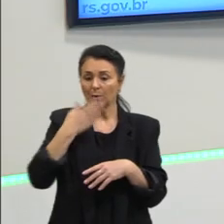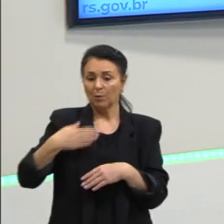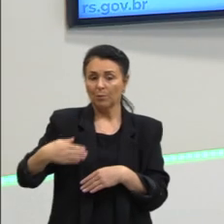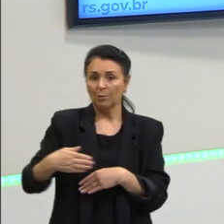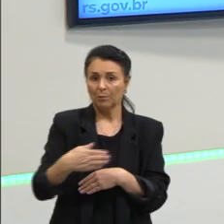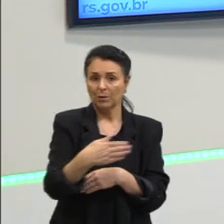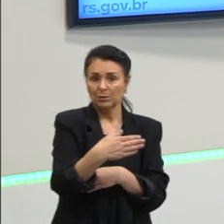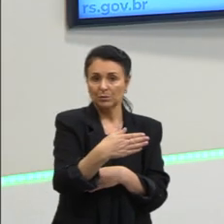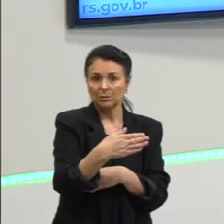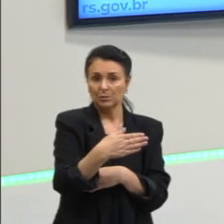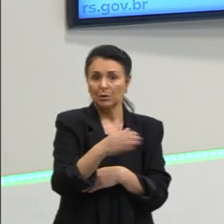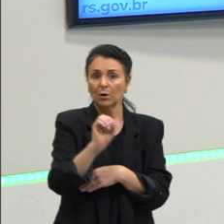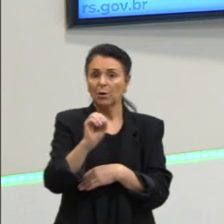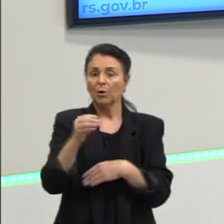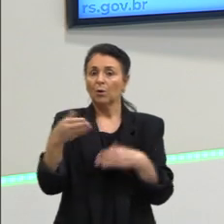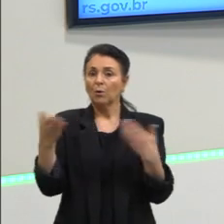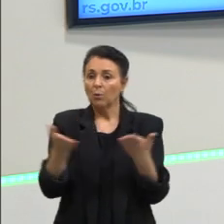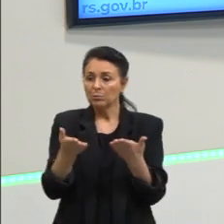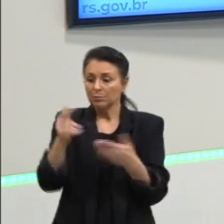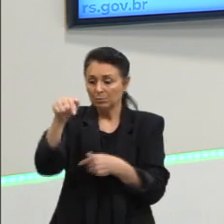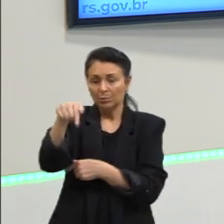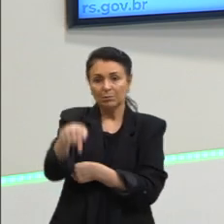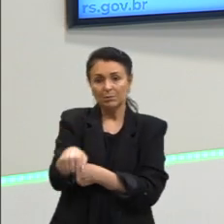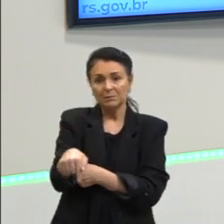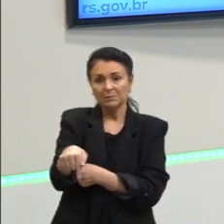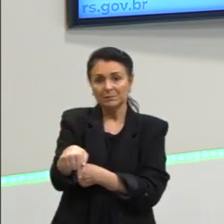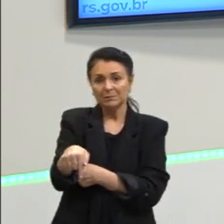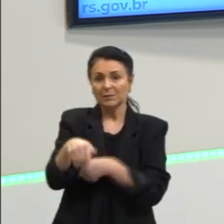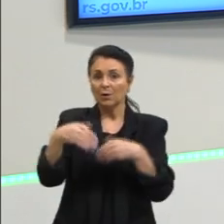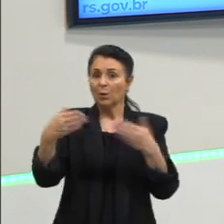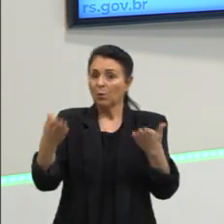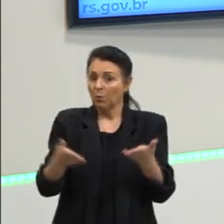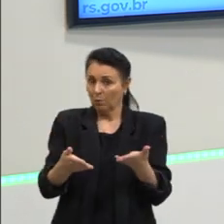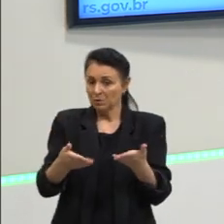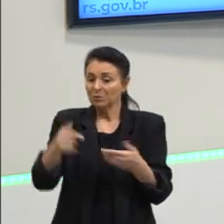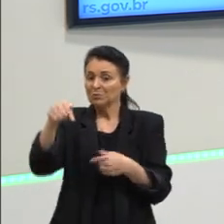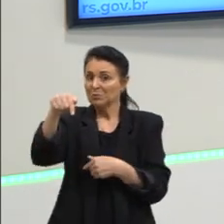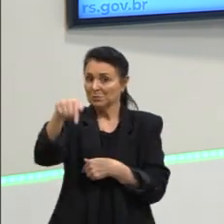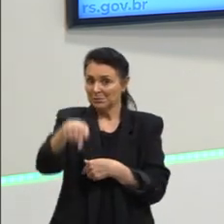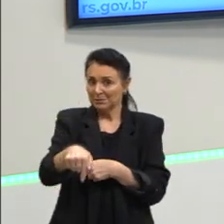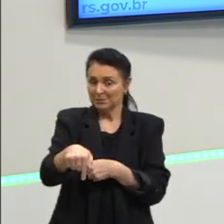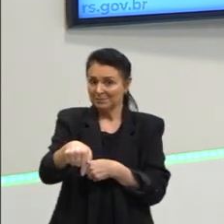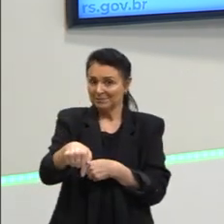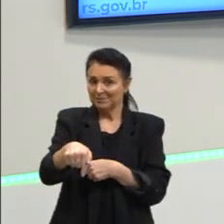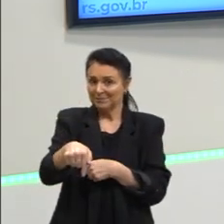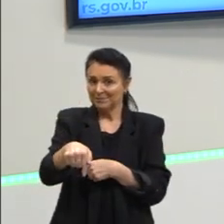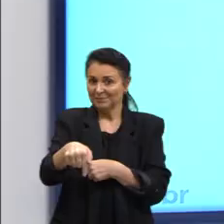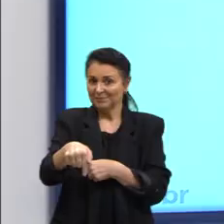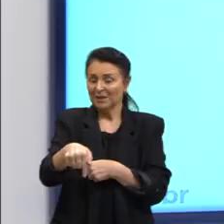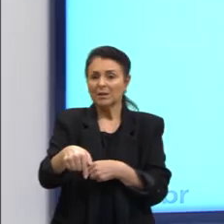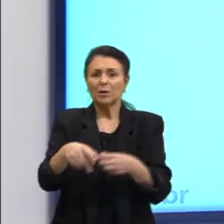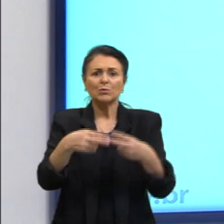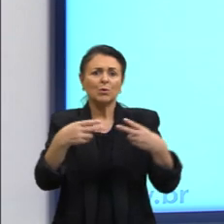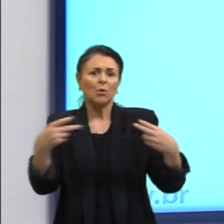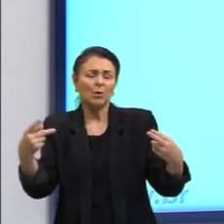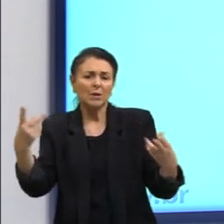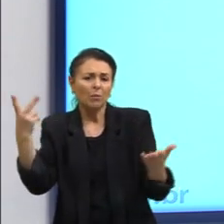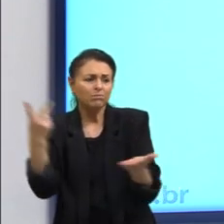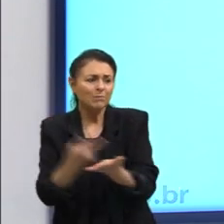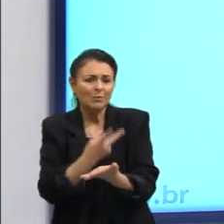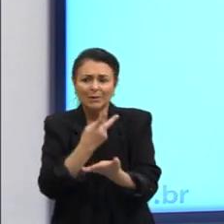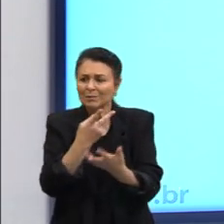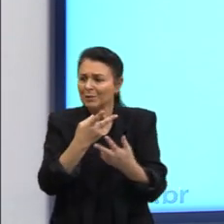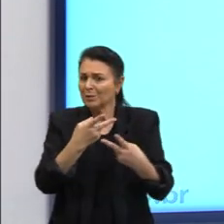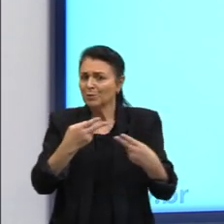Oi estoy Acá Hoje eu estou aqui Então são fatos Acontecimentos reais